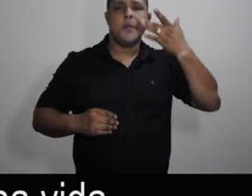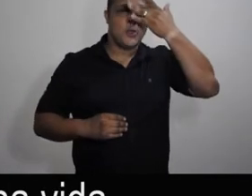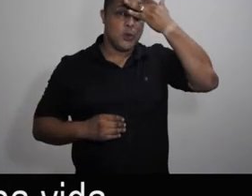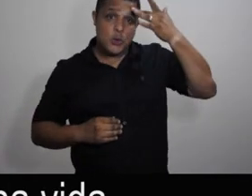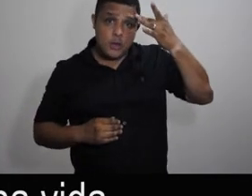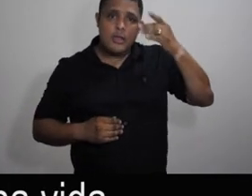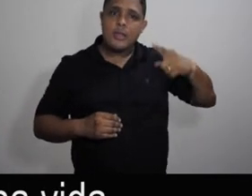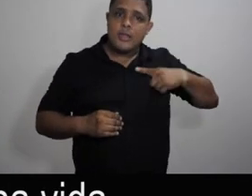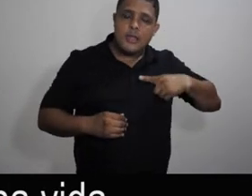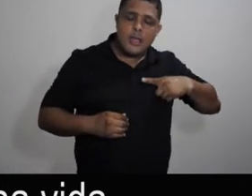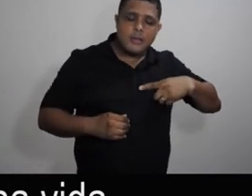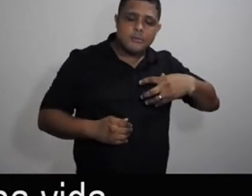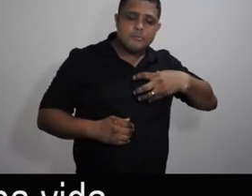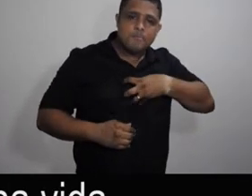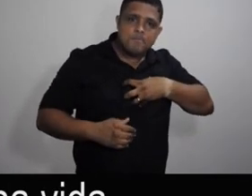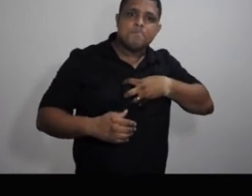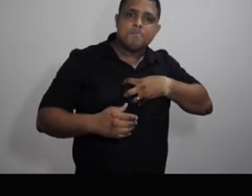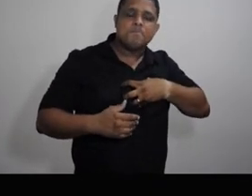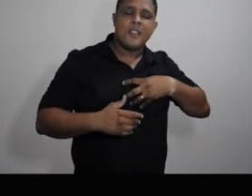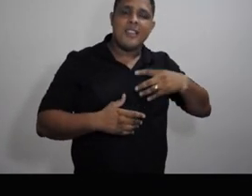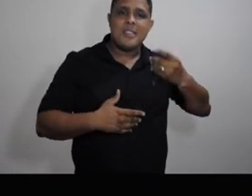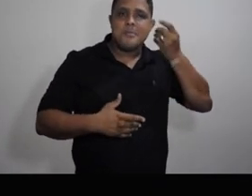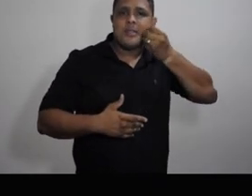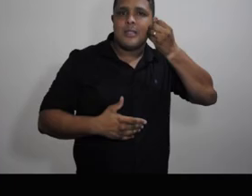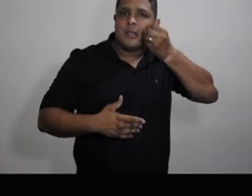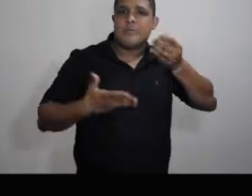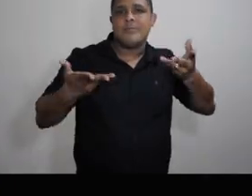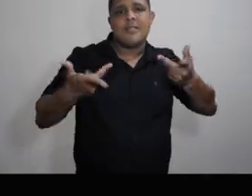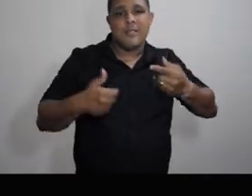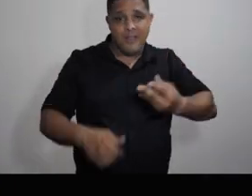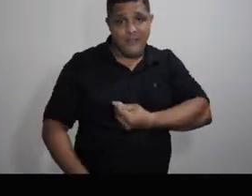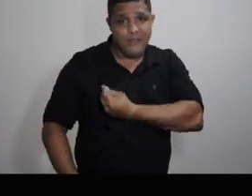mundo tenha esse espaço na vida, né? Então, é isso.